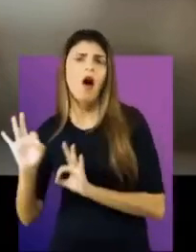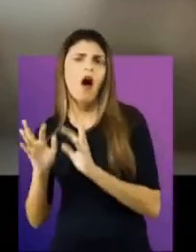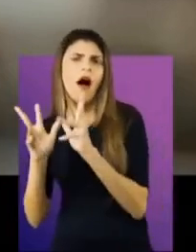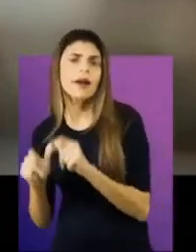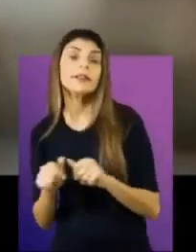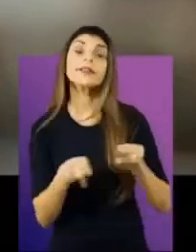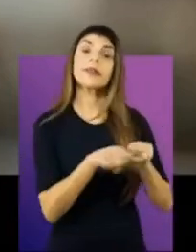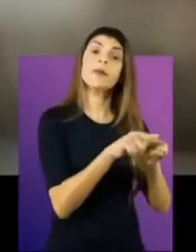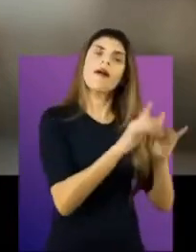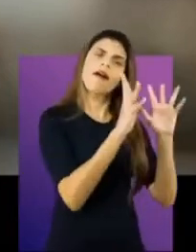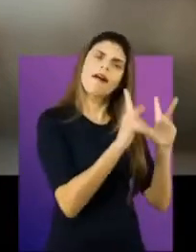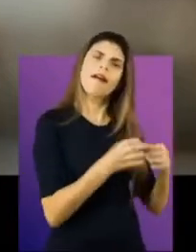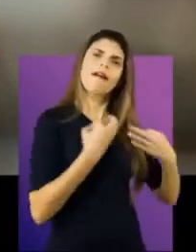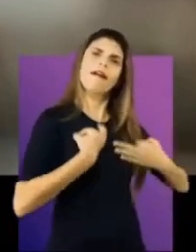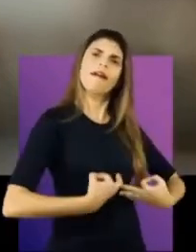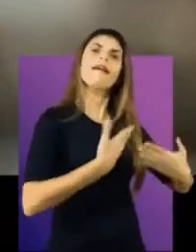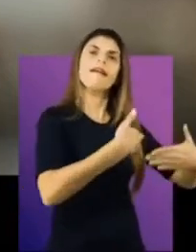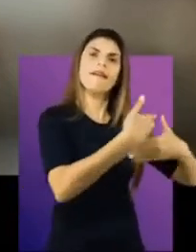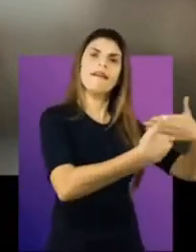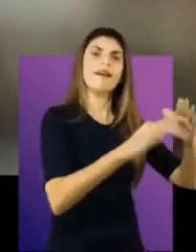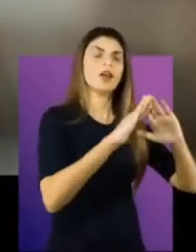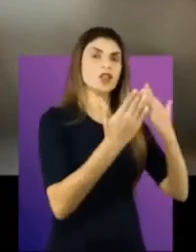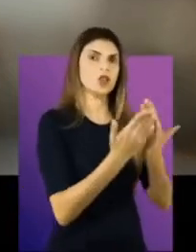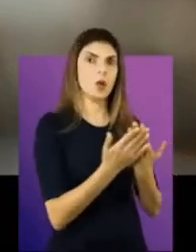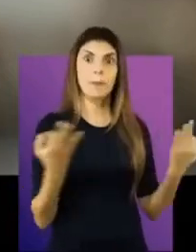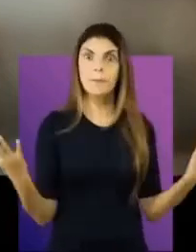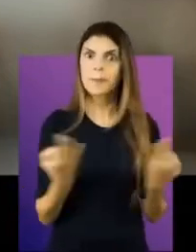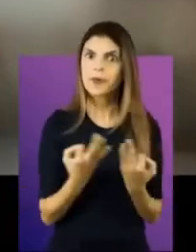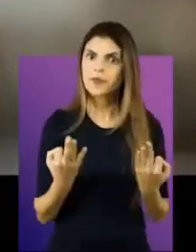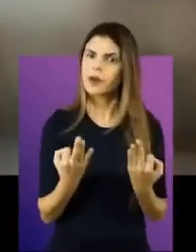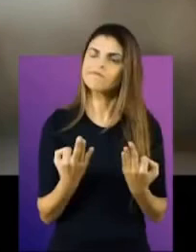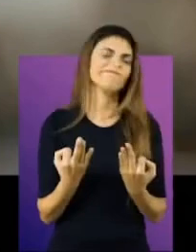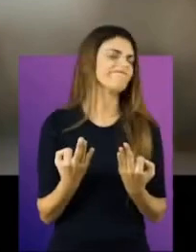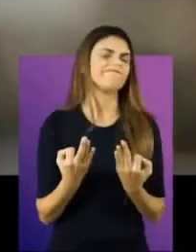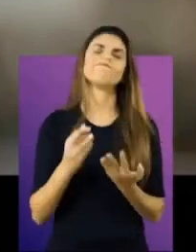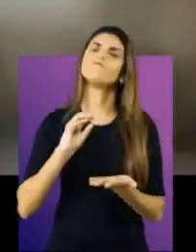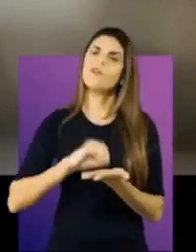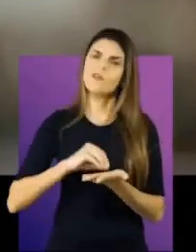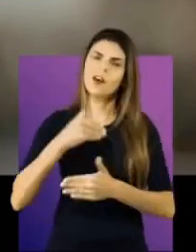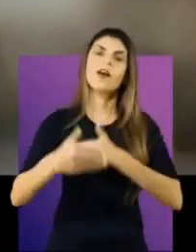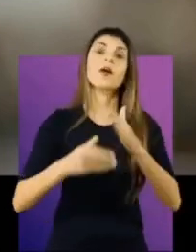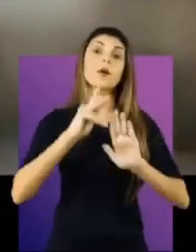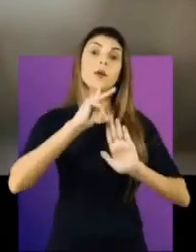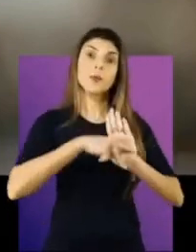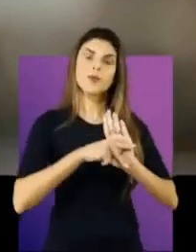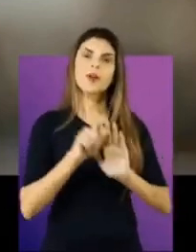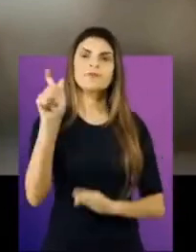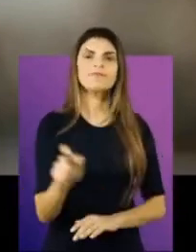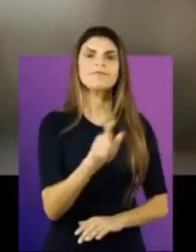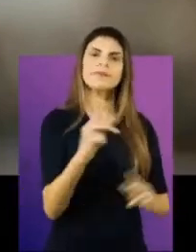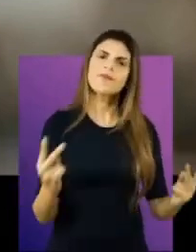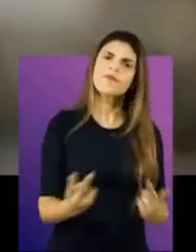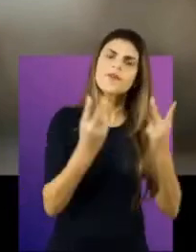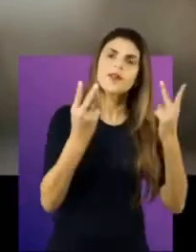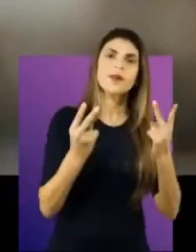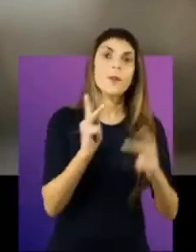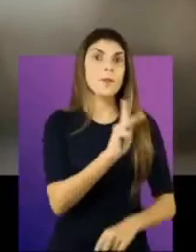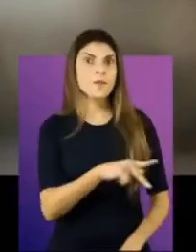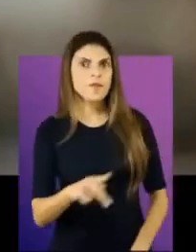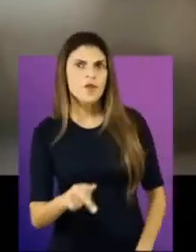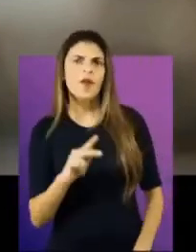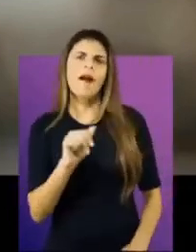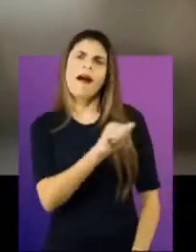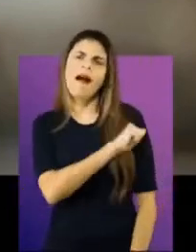casa em ordem e a escola também. Já está perfeito? Não. Mas estamos fazendo o certo, que é